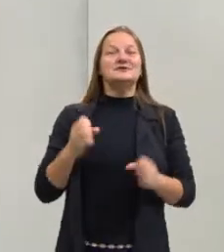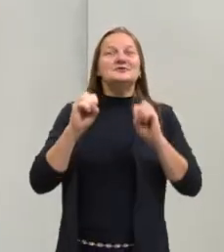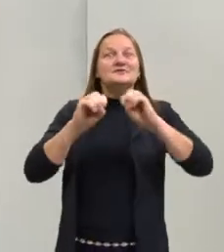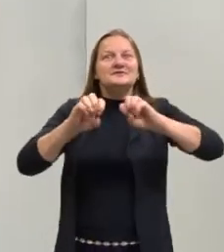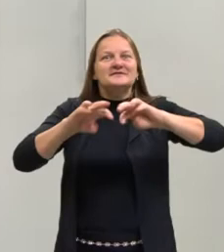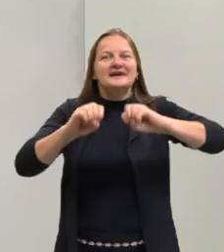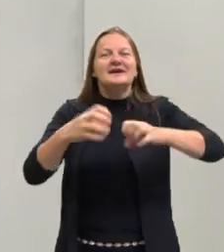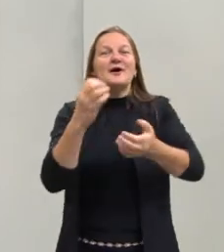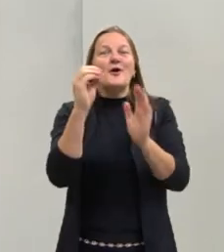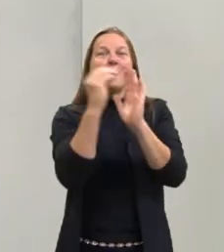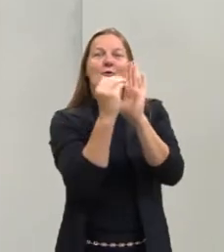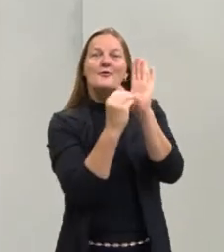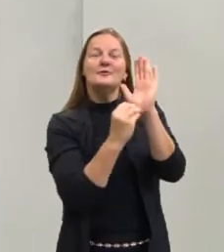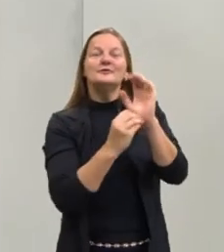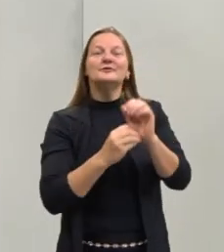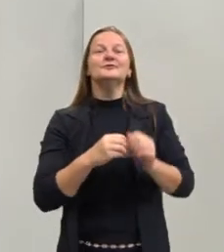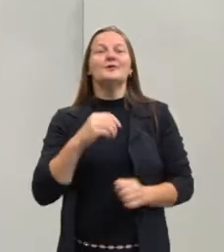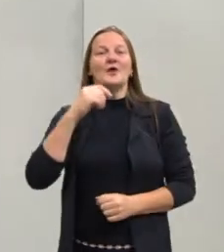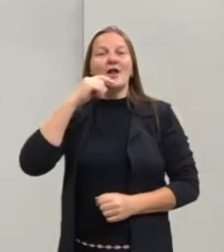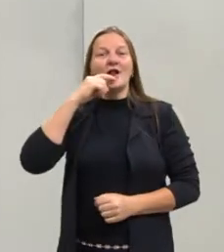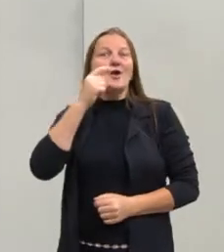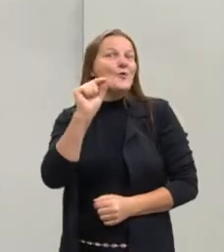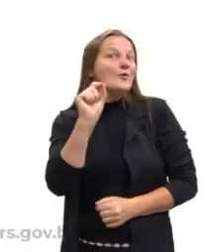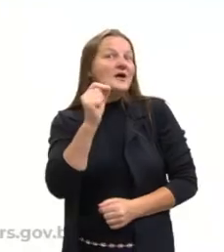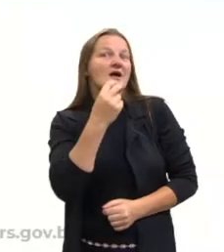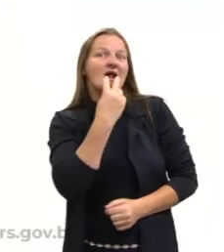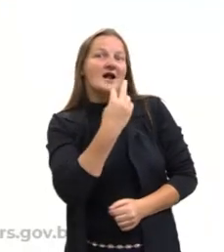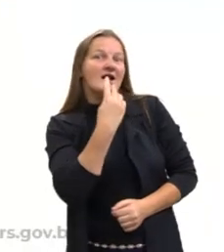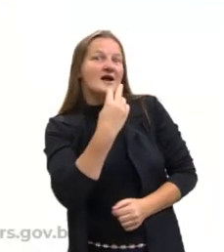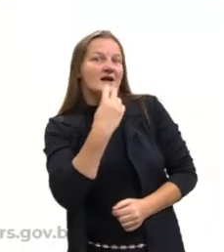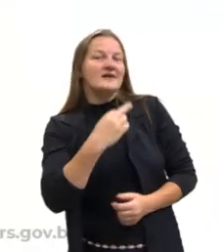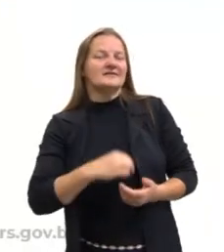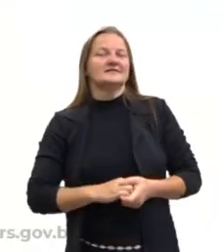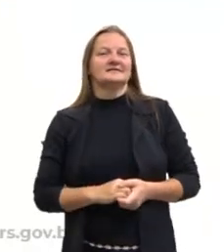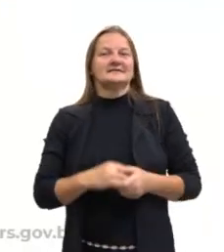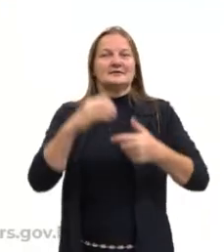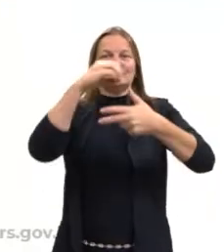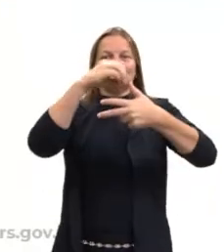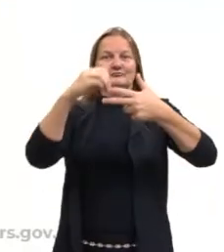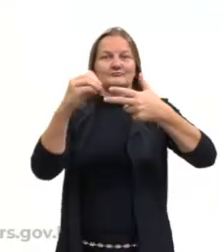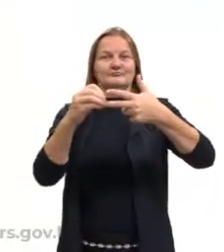o conteúdo de língua inglesa para o projeto Pré-ENEM.